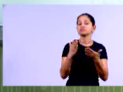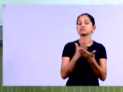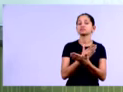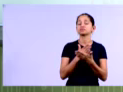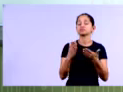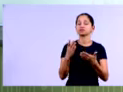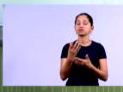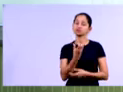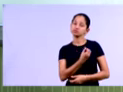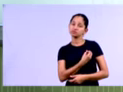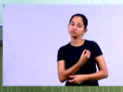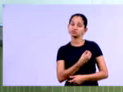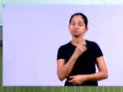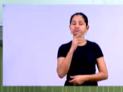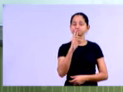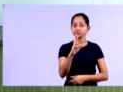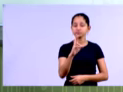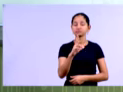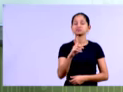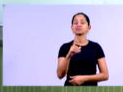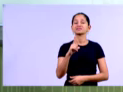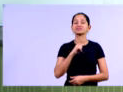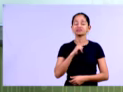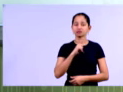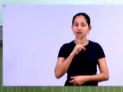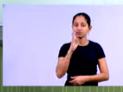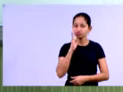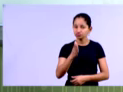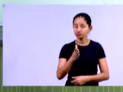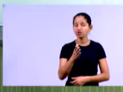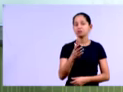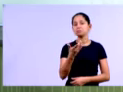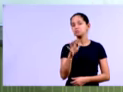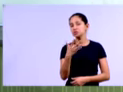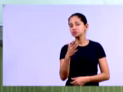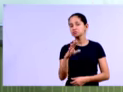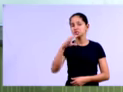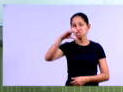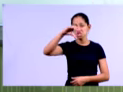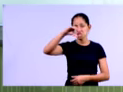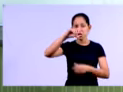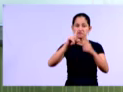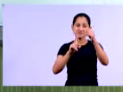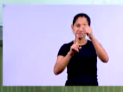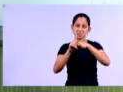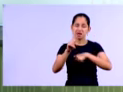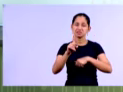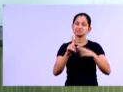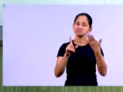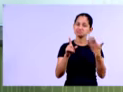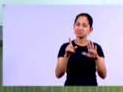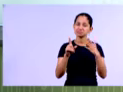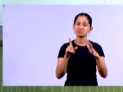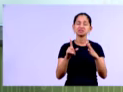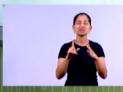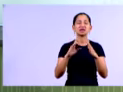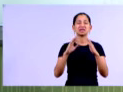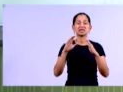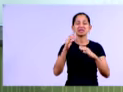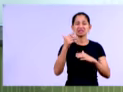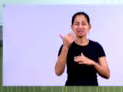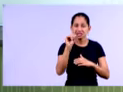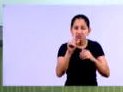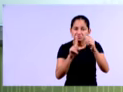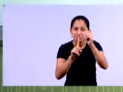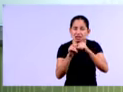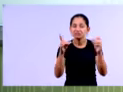modelo de previsão de falência pelo modelo do Kennett's, né, por nove meses consecutivos, né, ela não chega ao décimo, ok? Então,